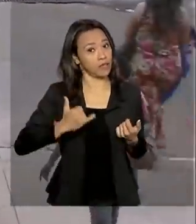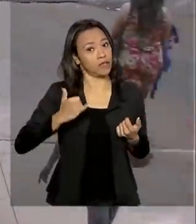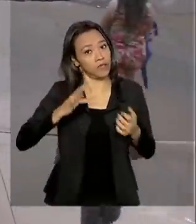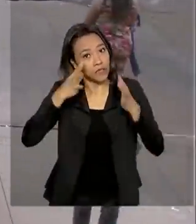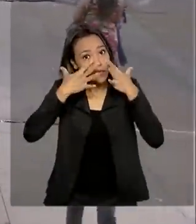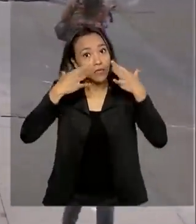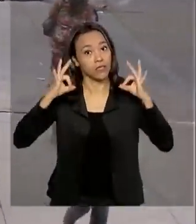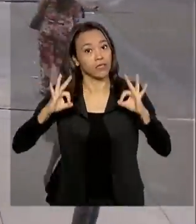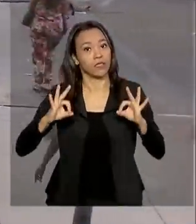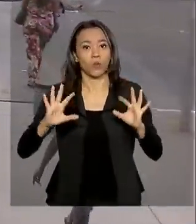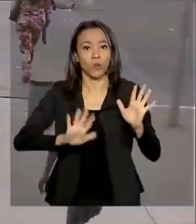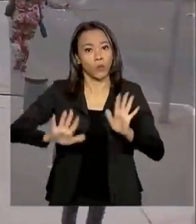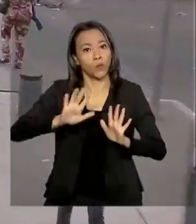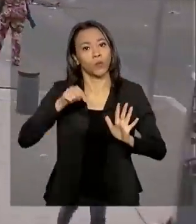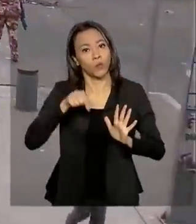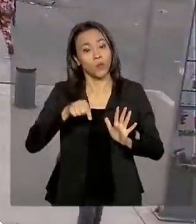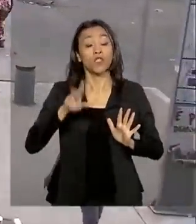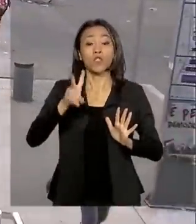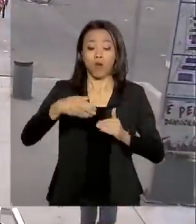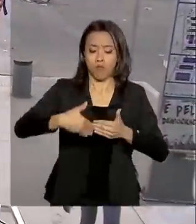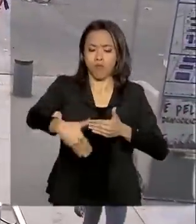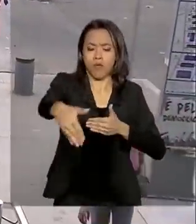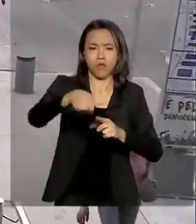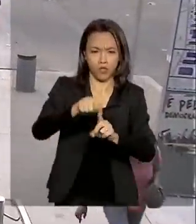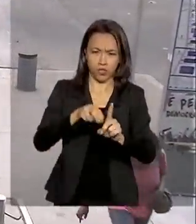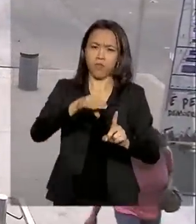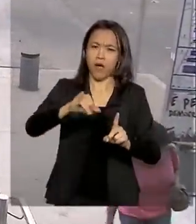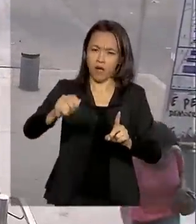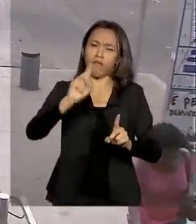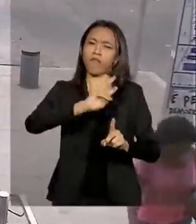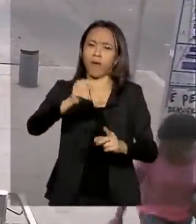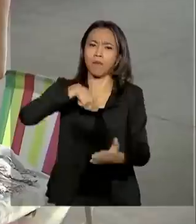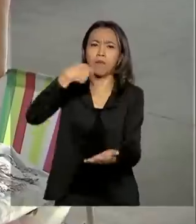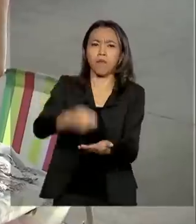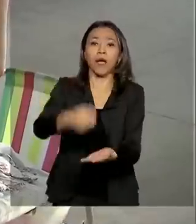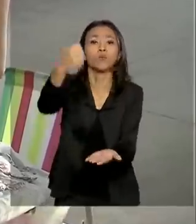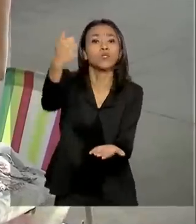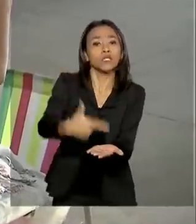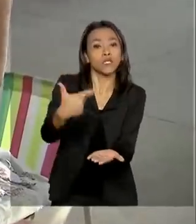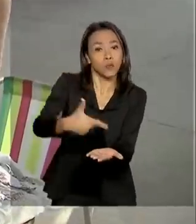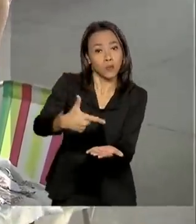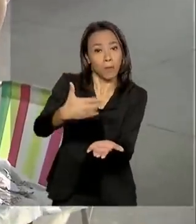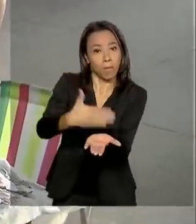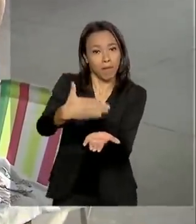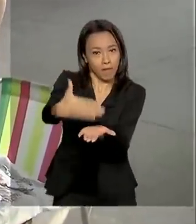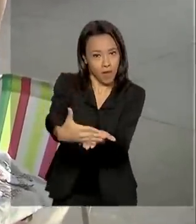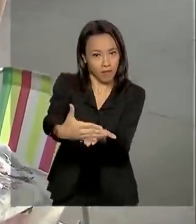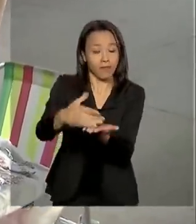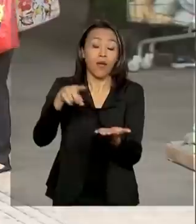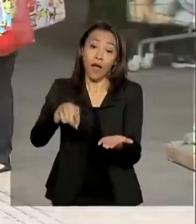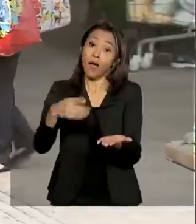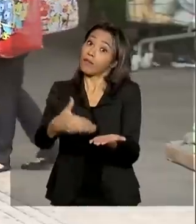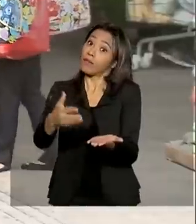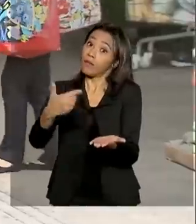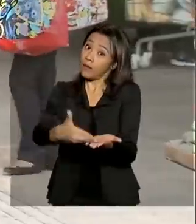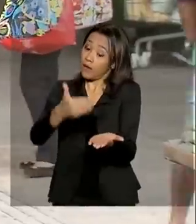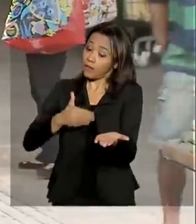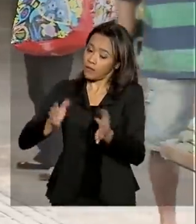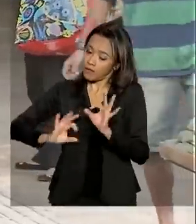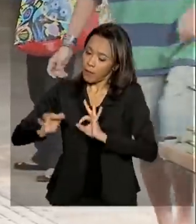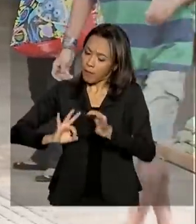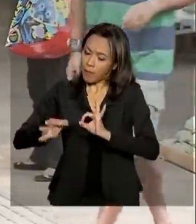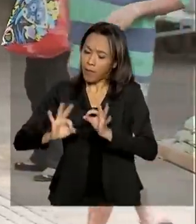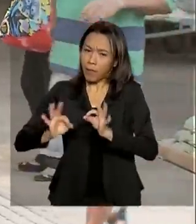estabelecido que apenas em maio será anunciado o pagamento na segunda parcela do auxílio. Até lá, o governo espera regularizar todos os